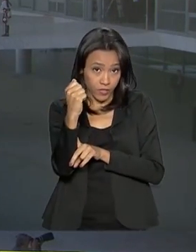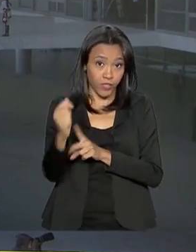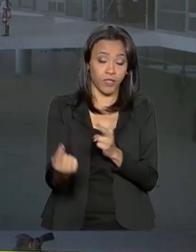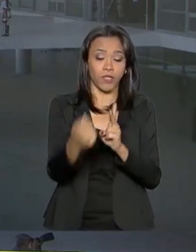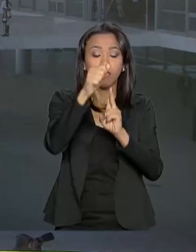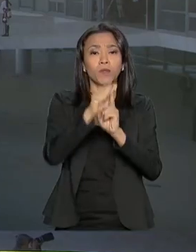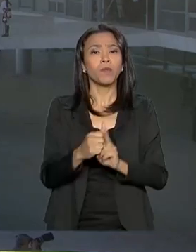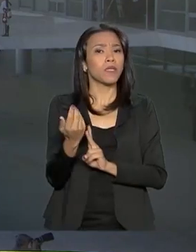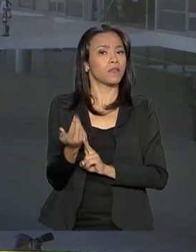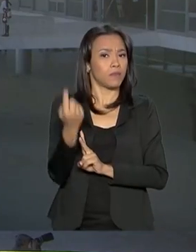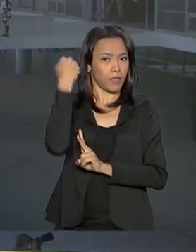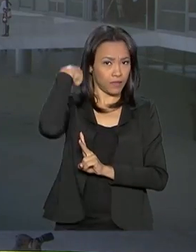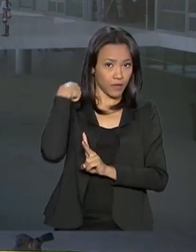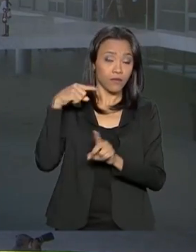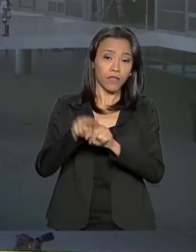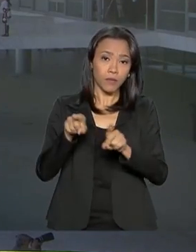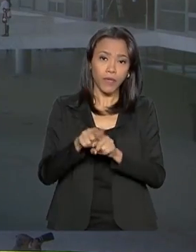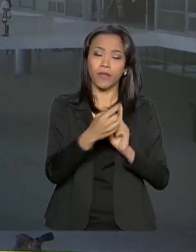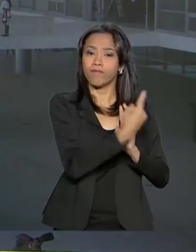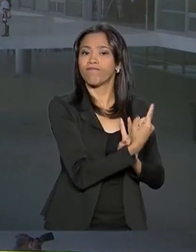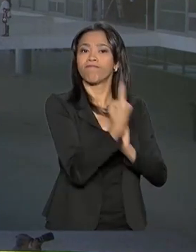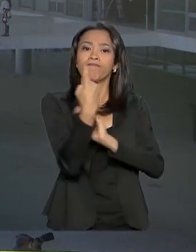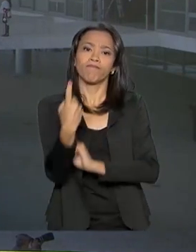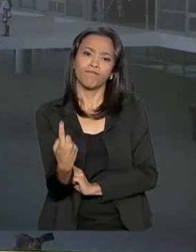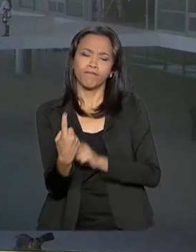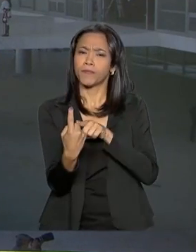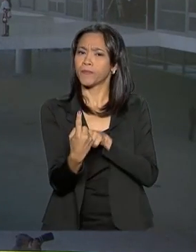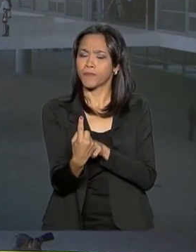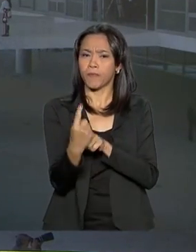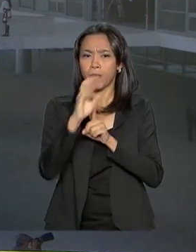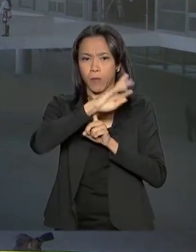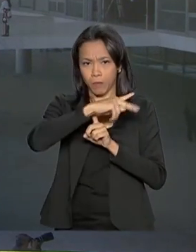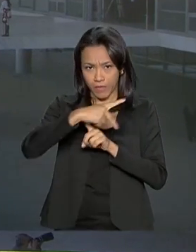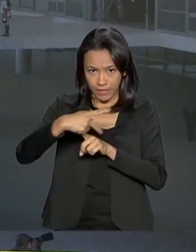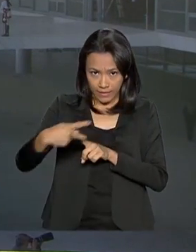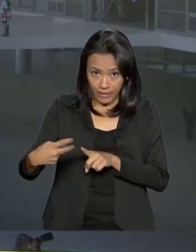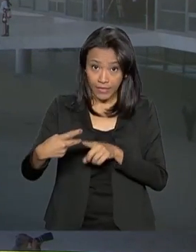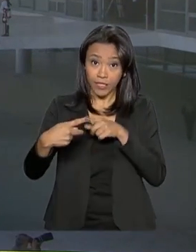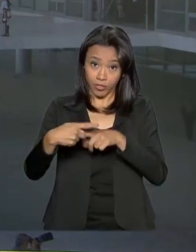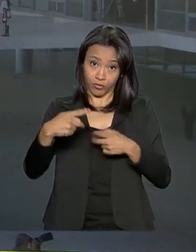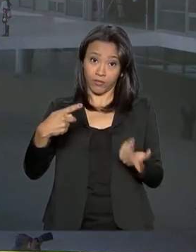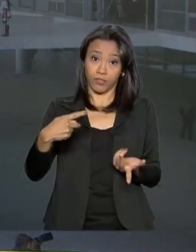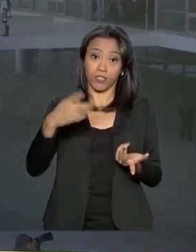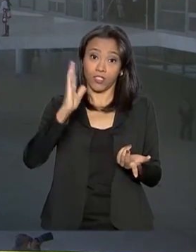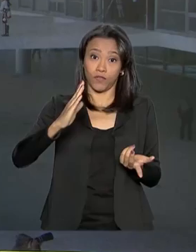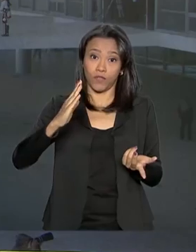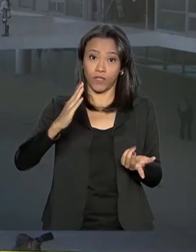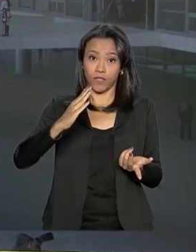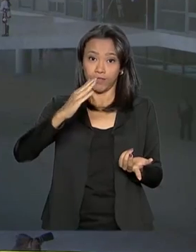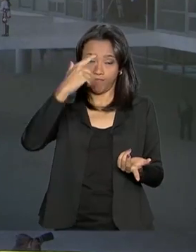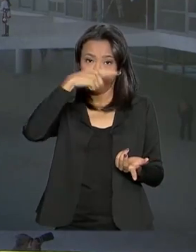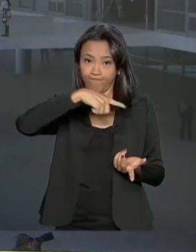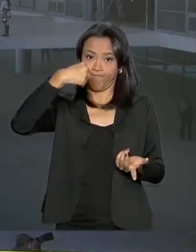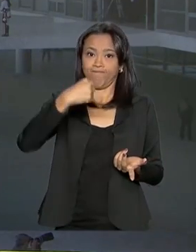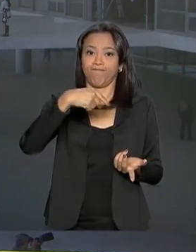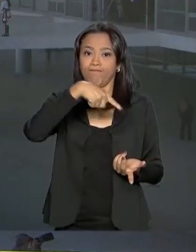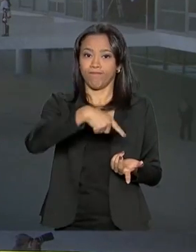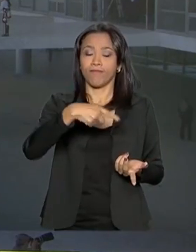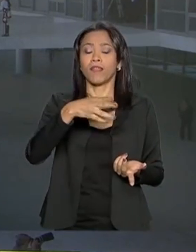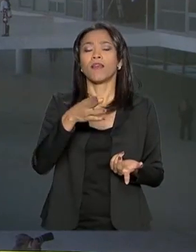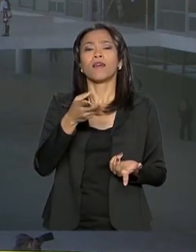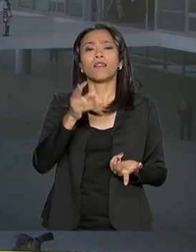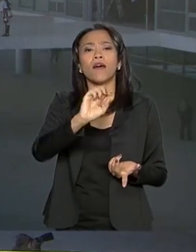passado, Jair Bolsonaro também recebeu o presidente autodeclarado da Venezuela, Juan Guaidó.